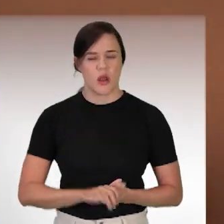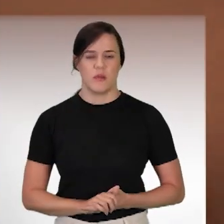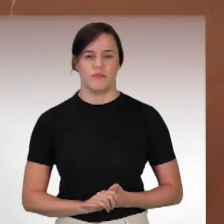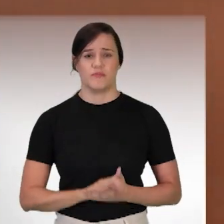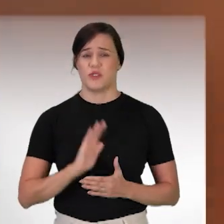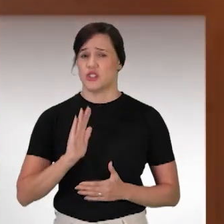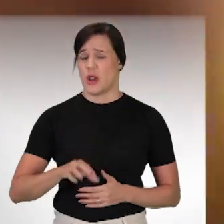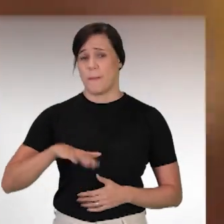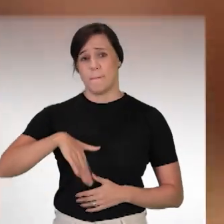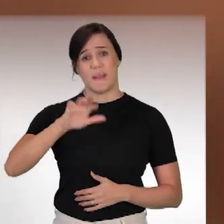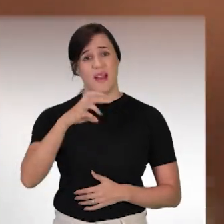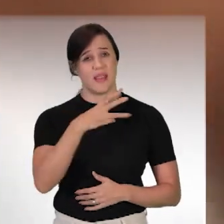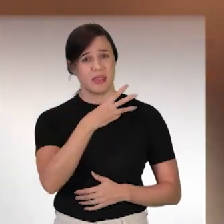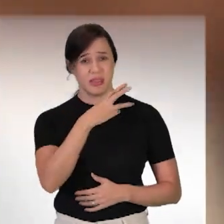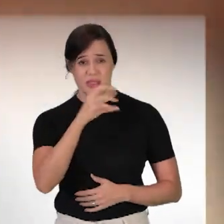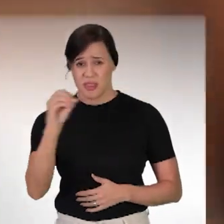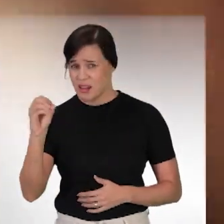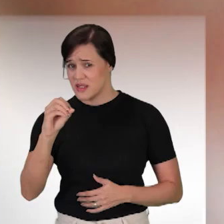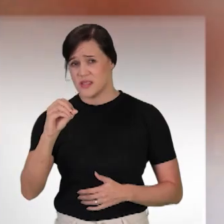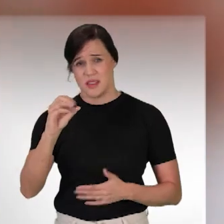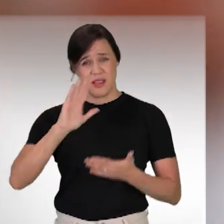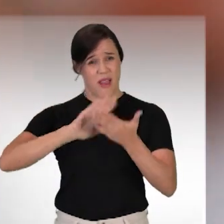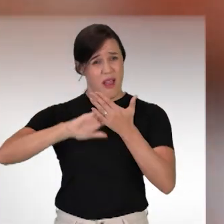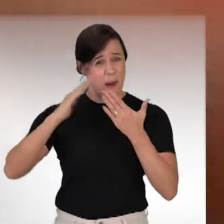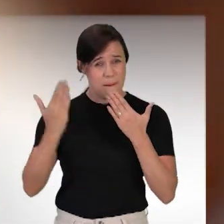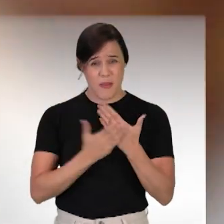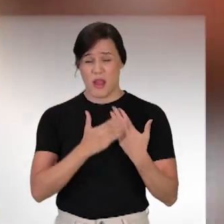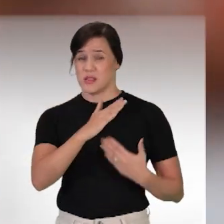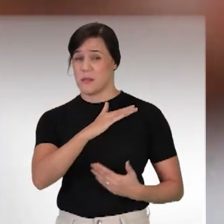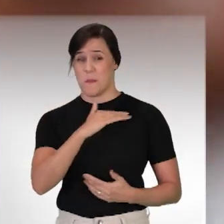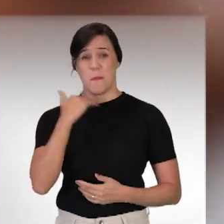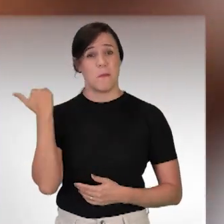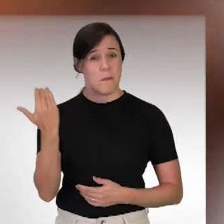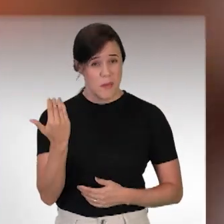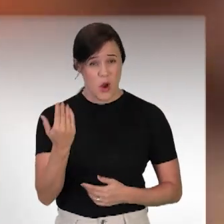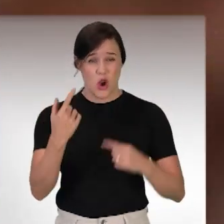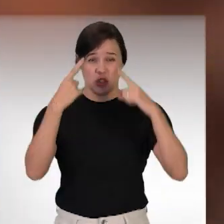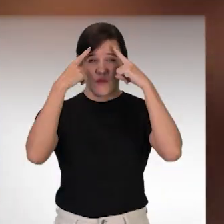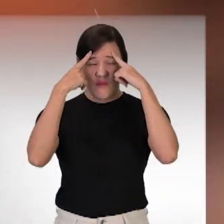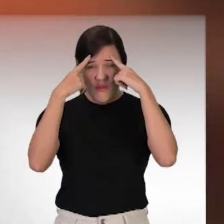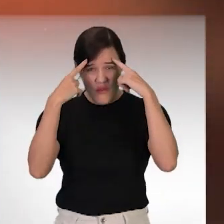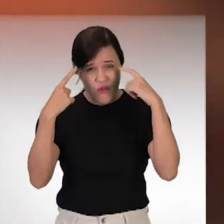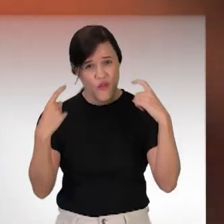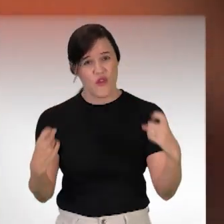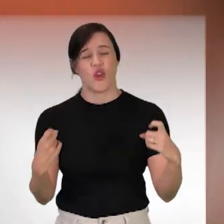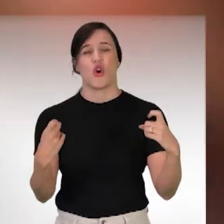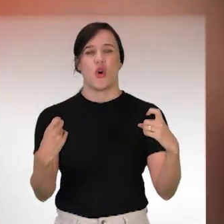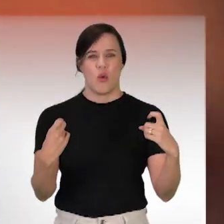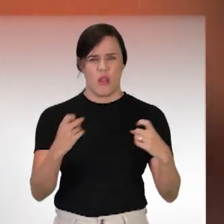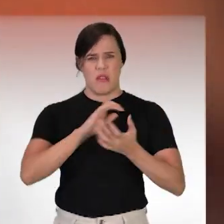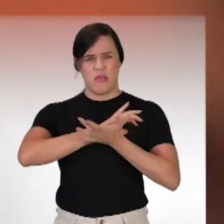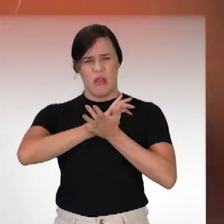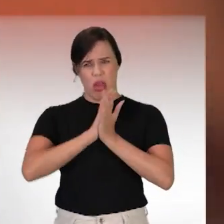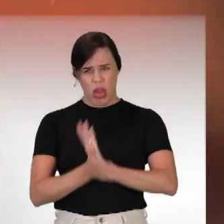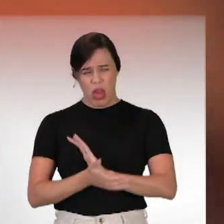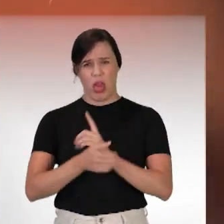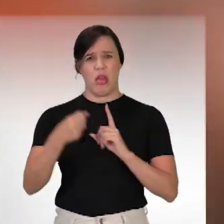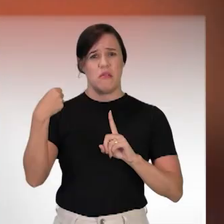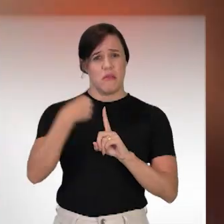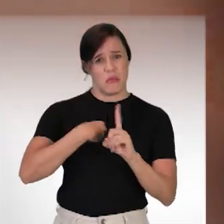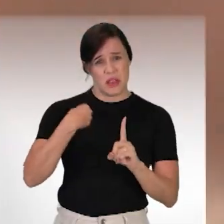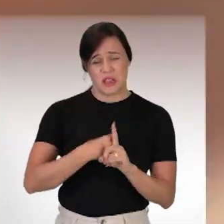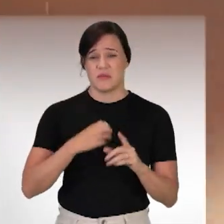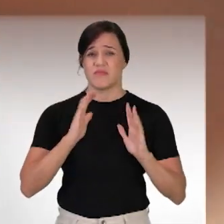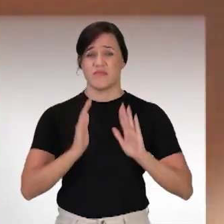mais de 300 ameaças de morte, de violência e de espancamento